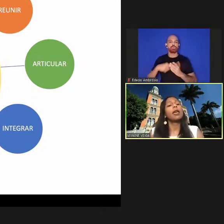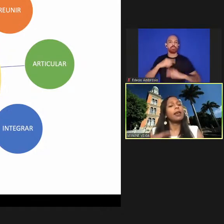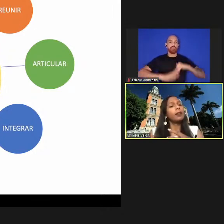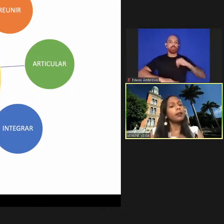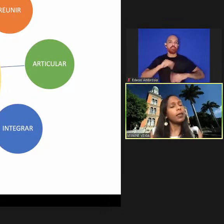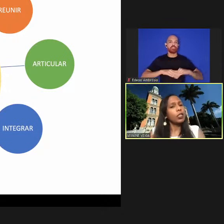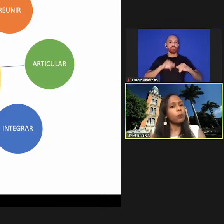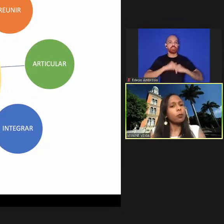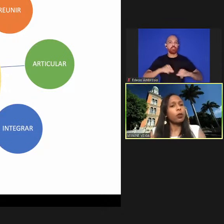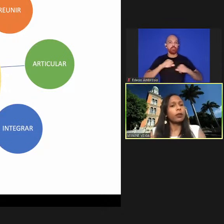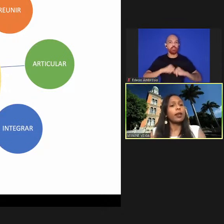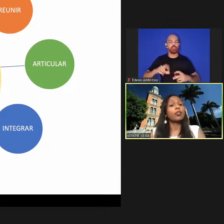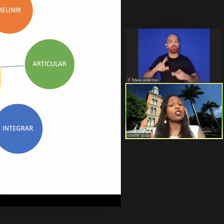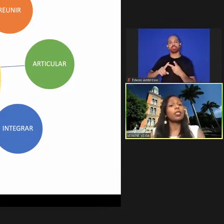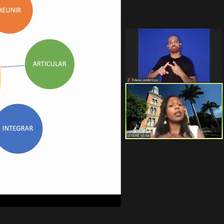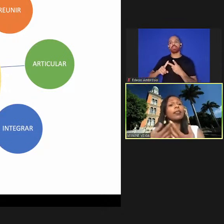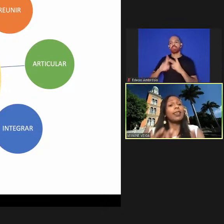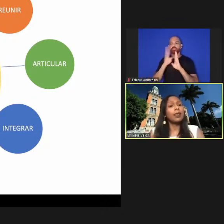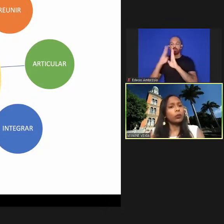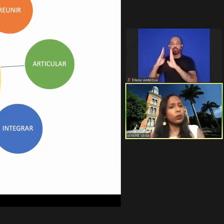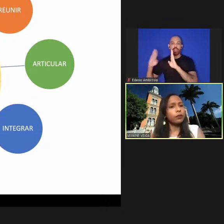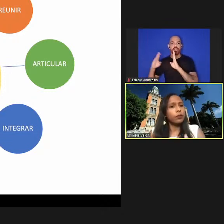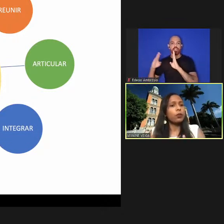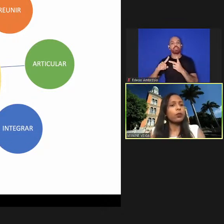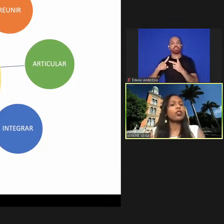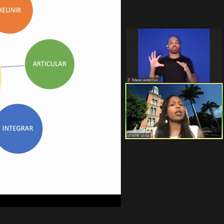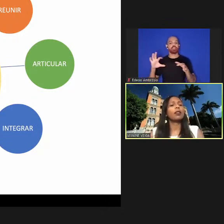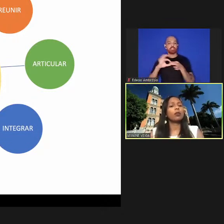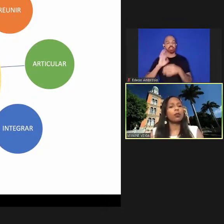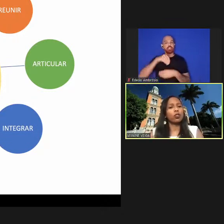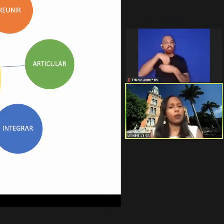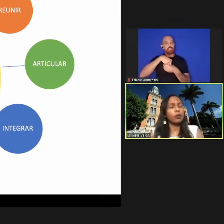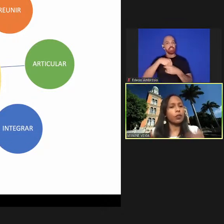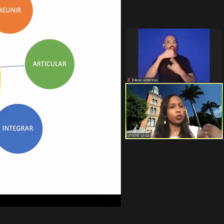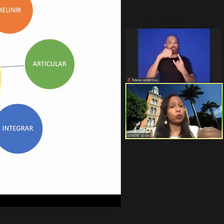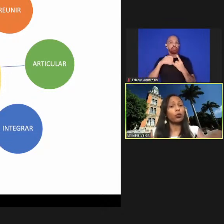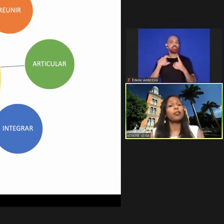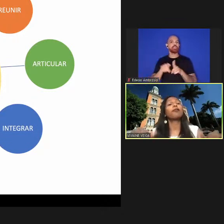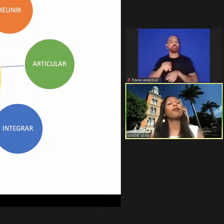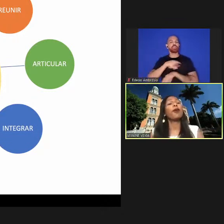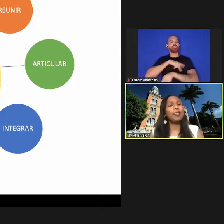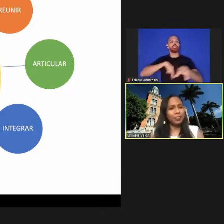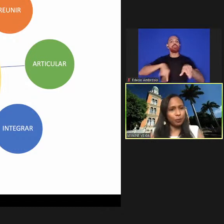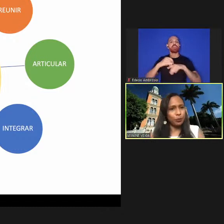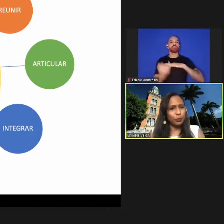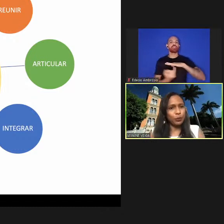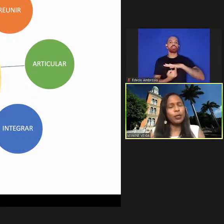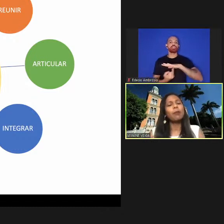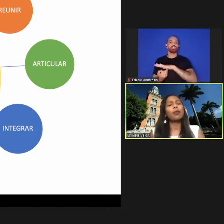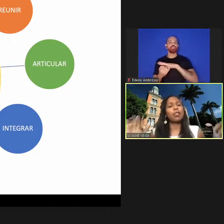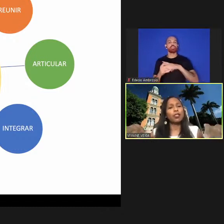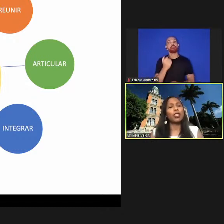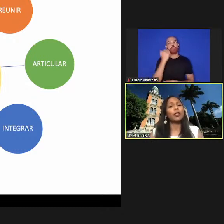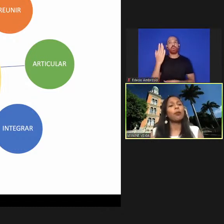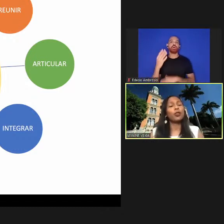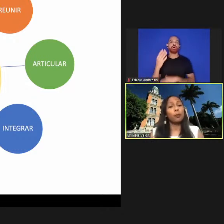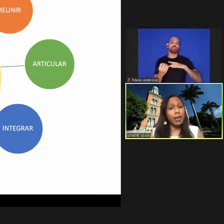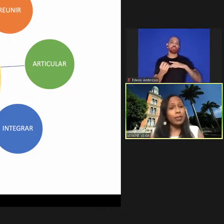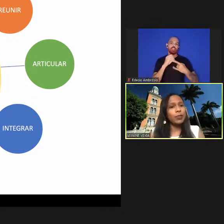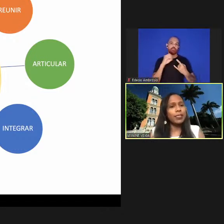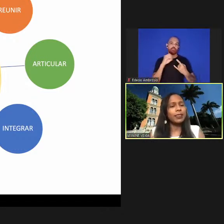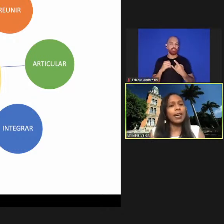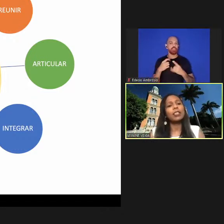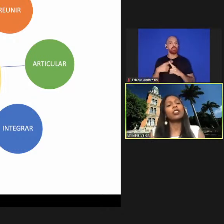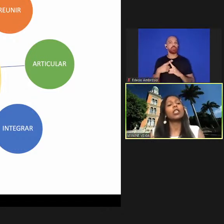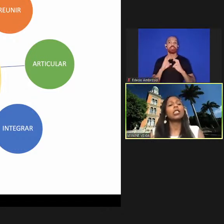entre as bibliotecas e dentro da Fiocruz entre seus diversos institutos e fora da Fiocruz porque a gente responde